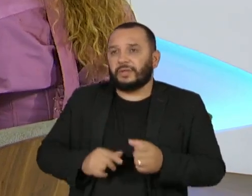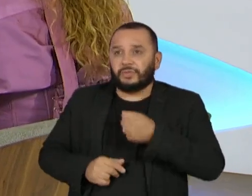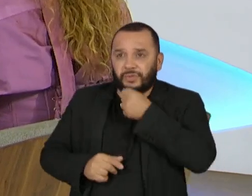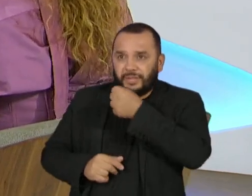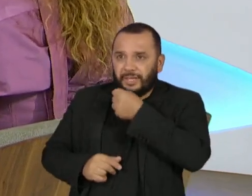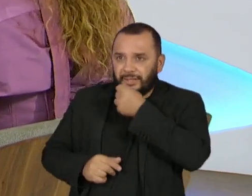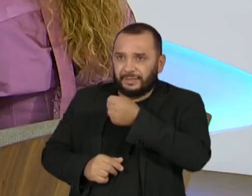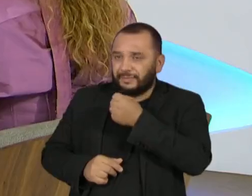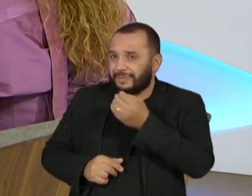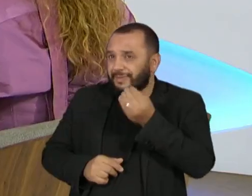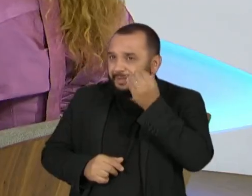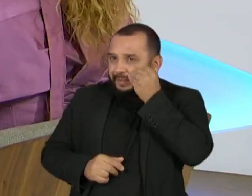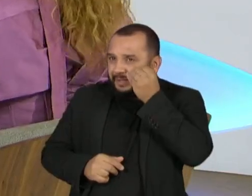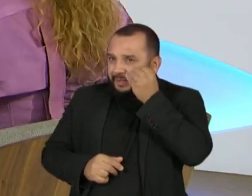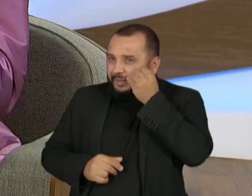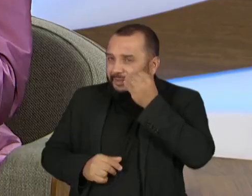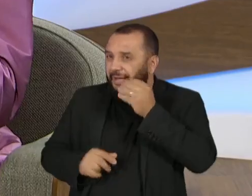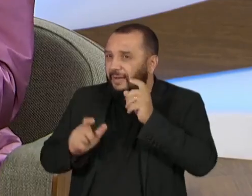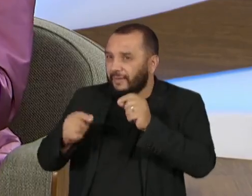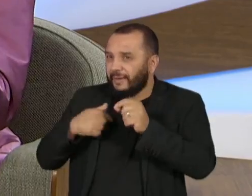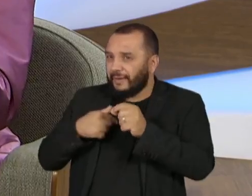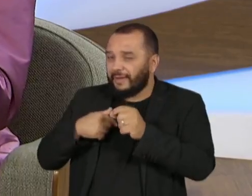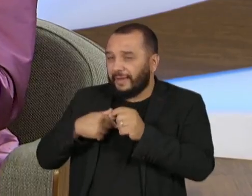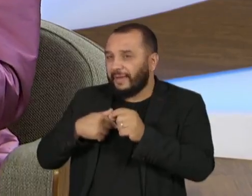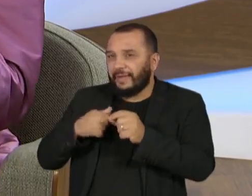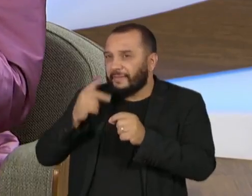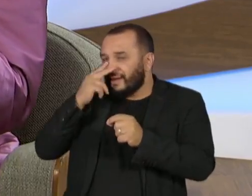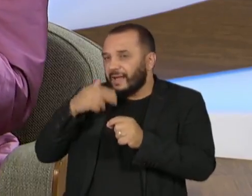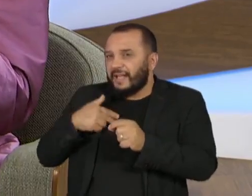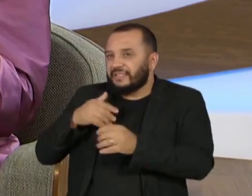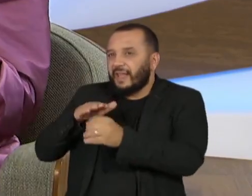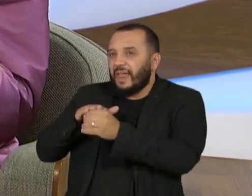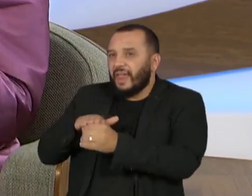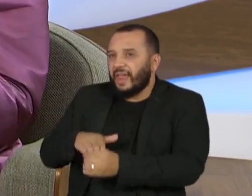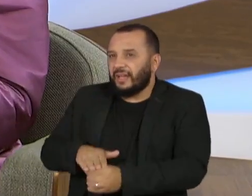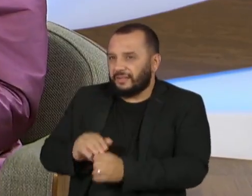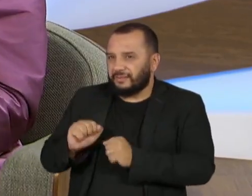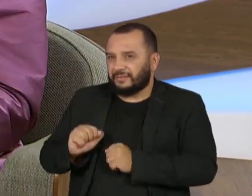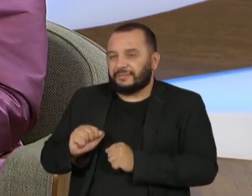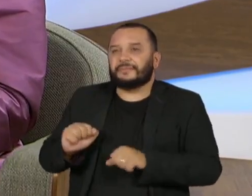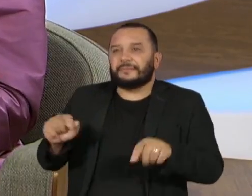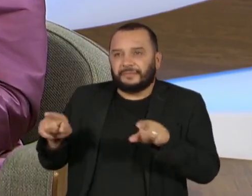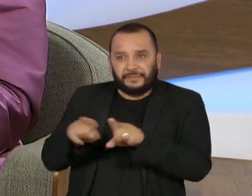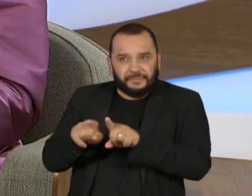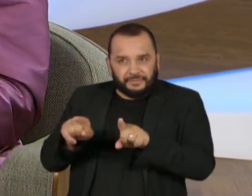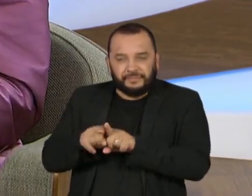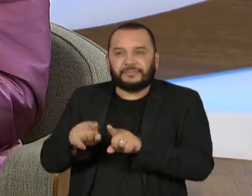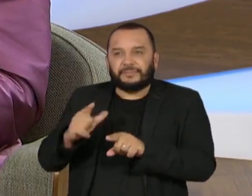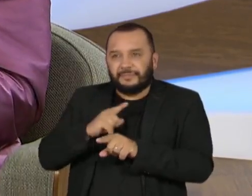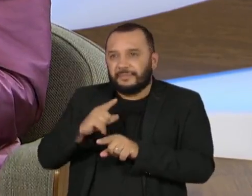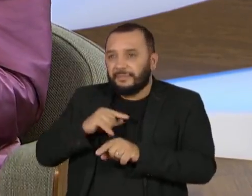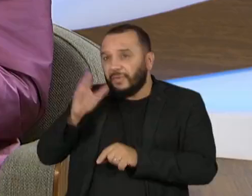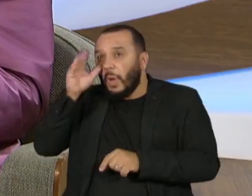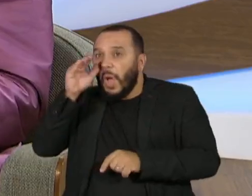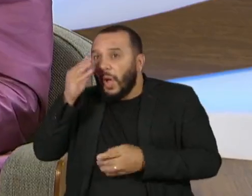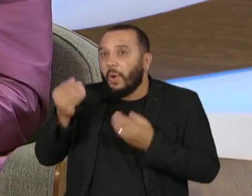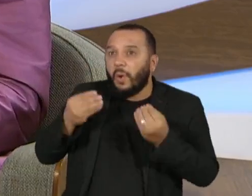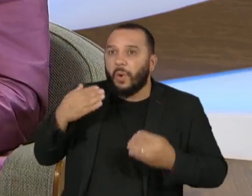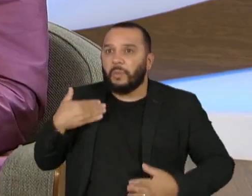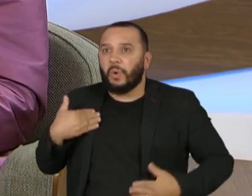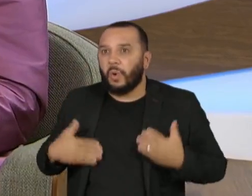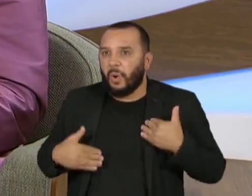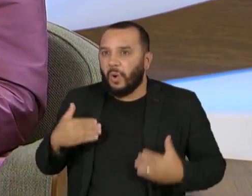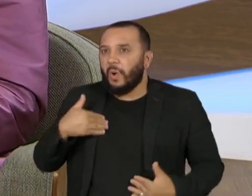tentar massacrar e achatar a gente dentro dessa lata minúscula, mas também desse fetiche sobre os nossos corpos, do fetiche dessa